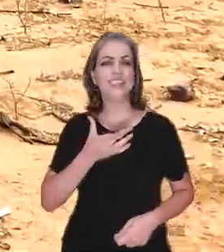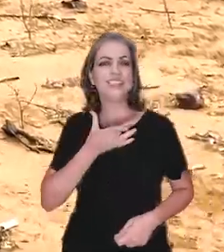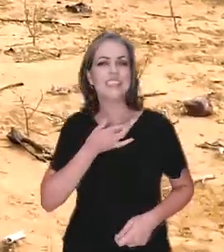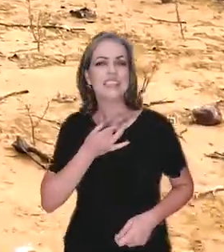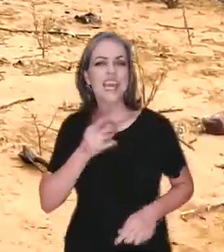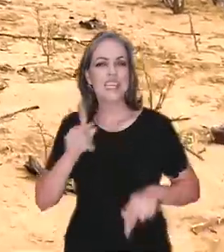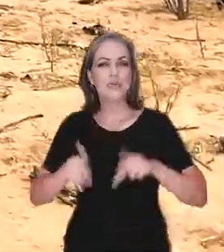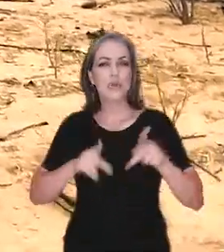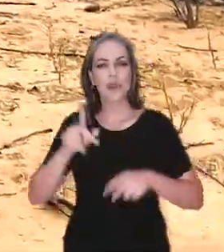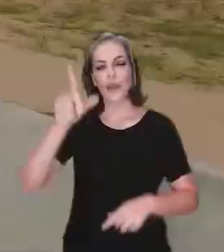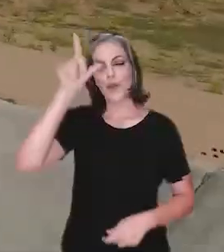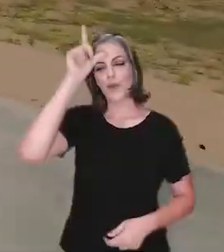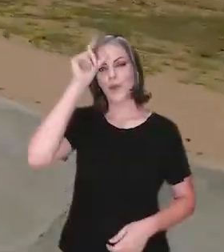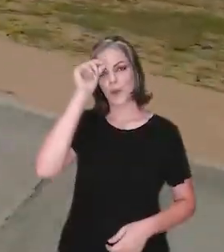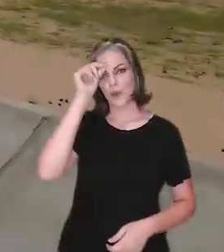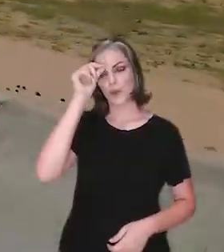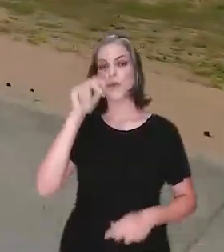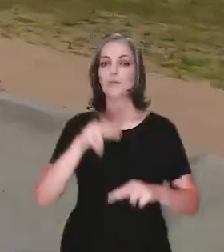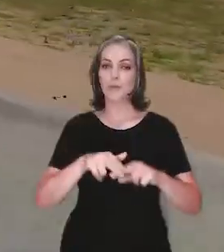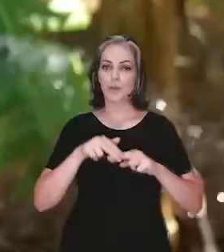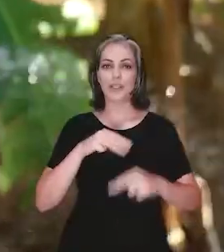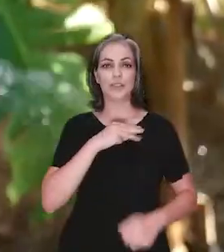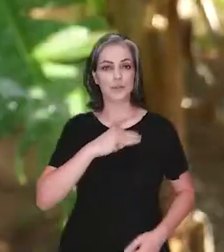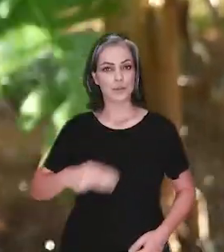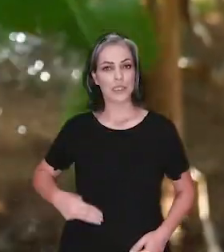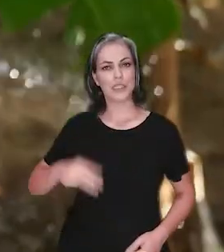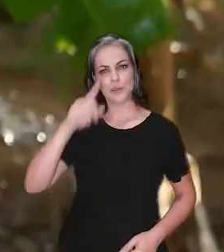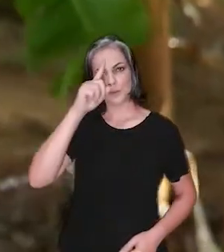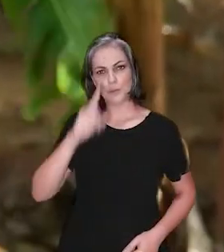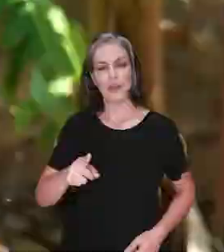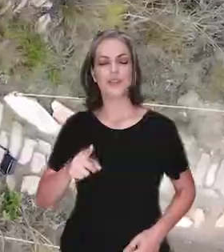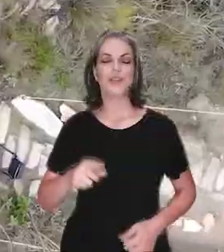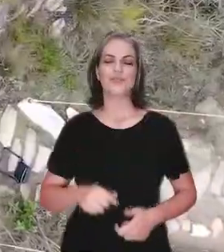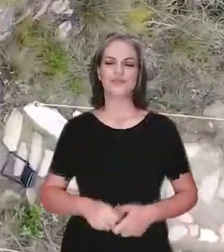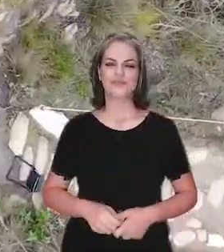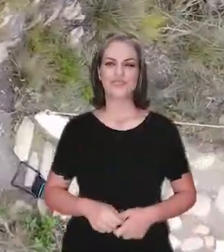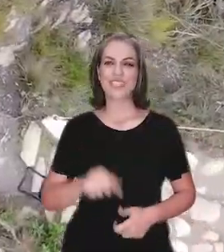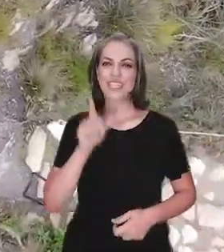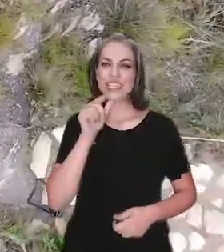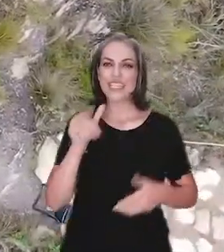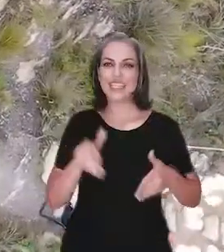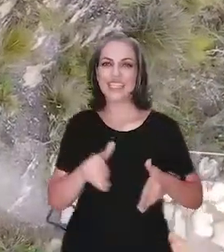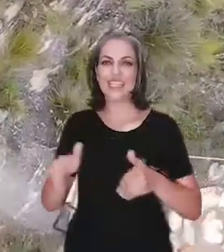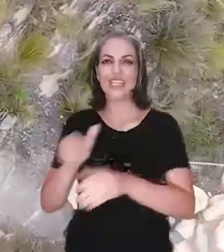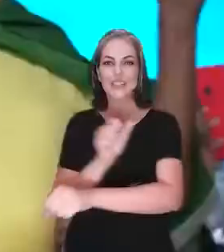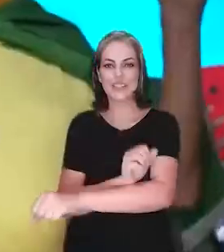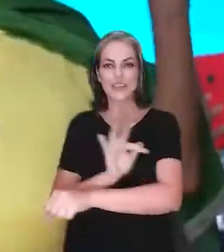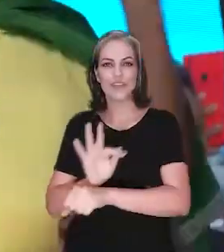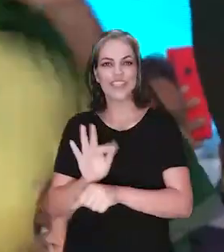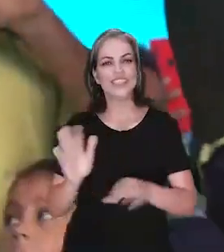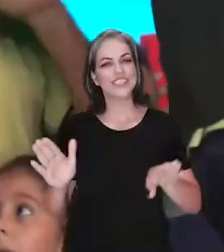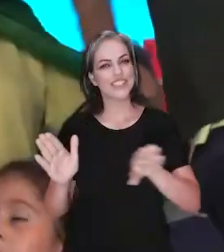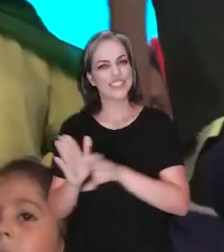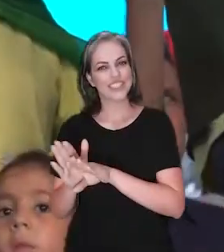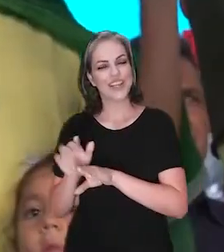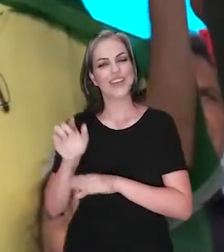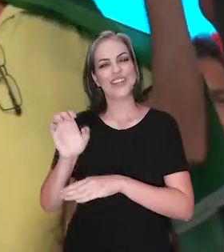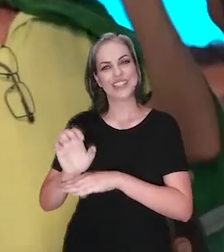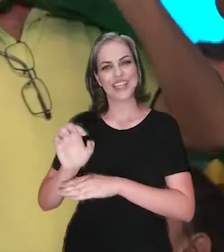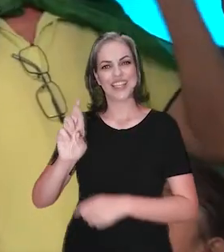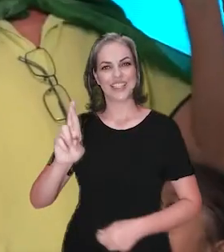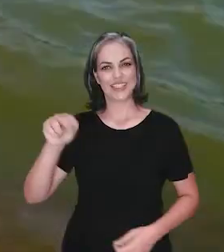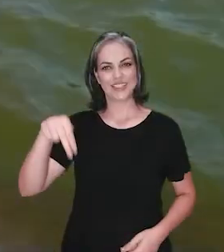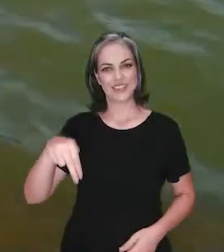Essas foram algumas das determinações do ministro. As águas do Rio São Francisco finalmente chegaram ao Rio Grande do Norte.